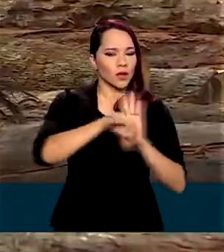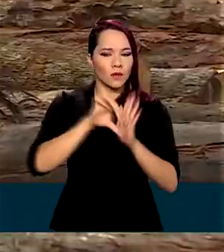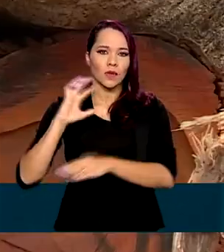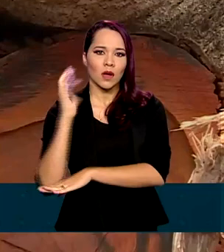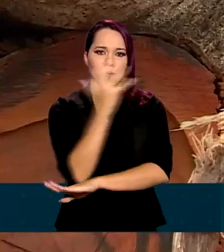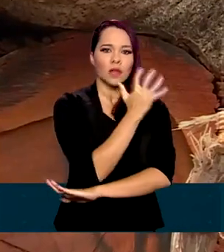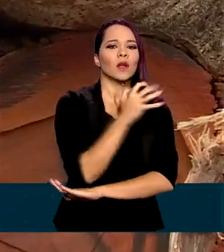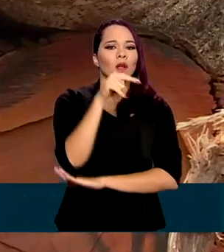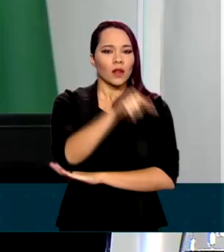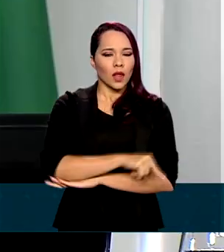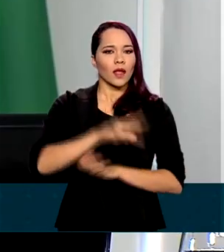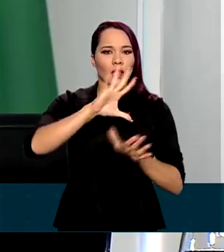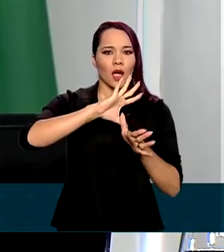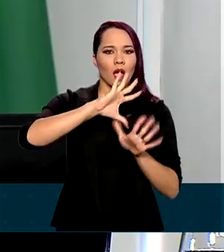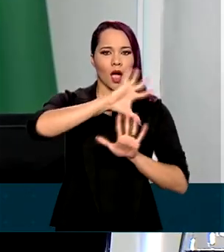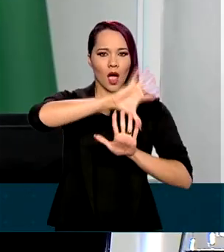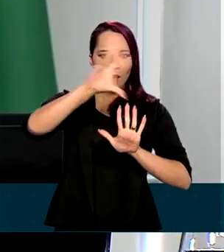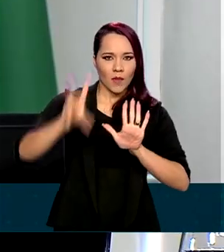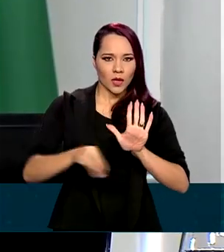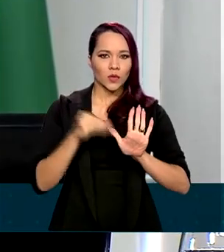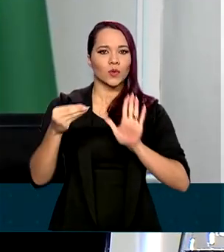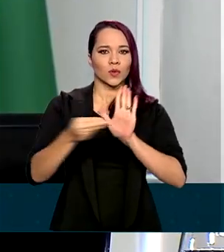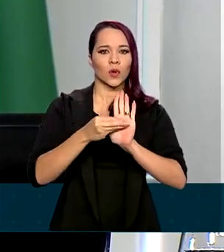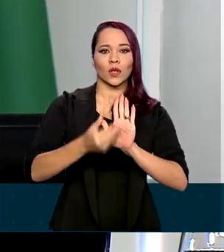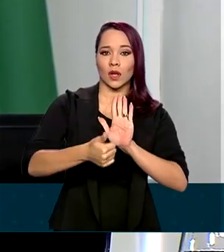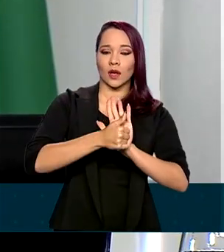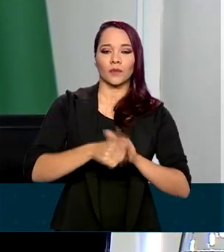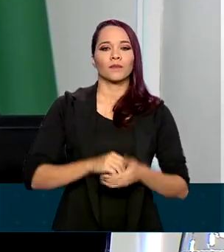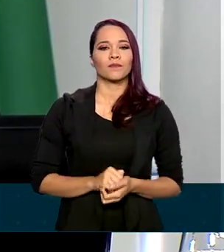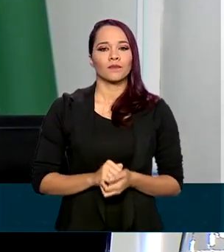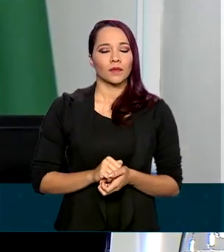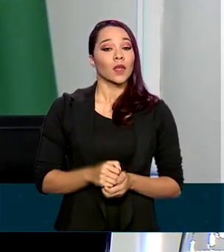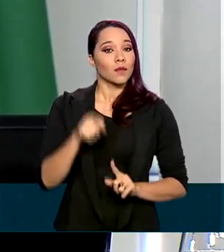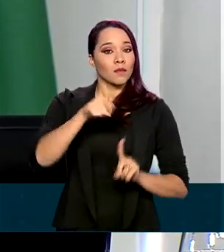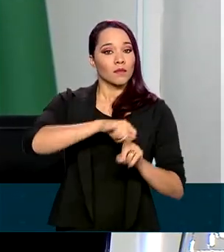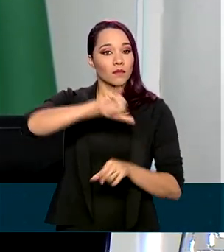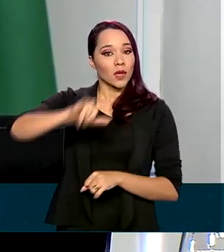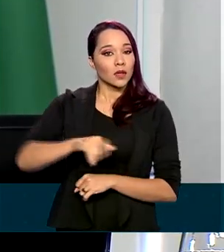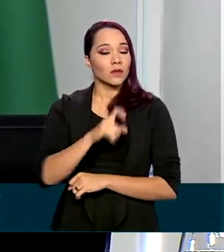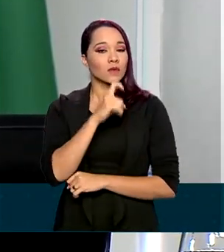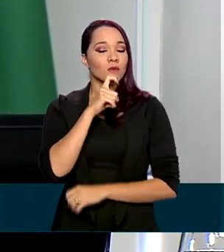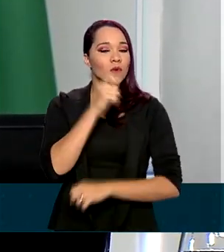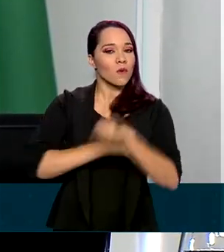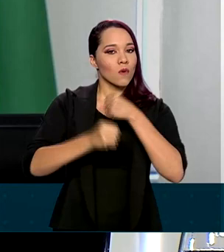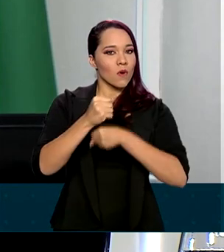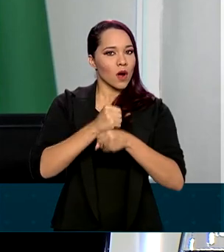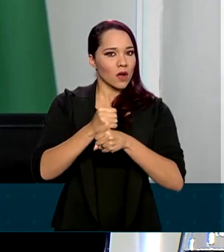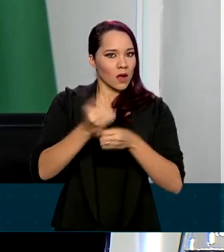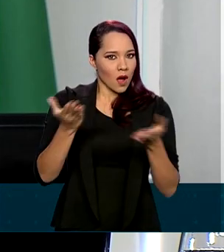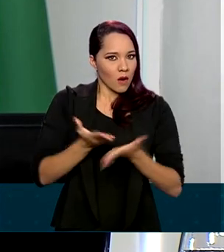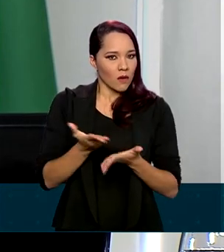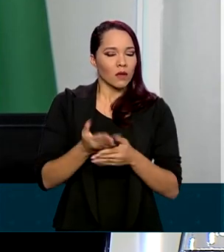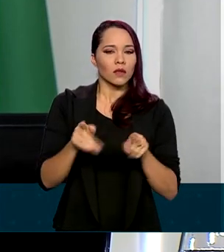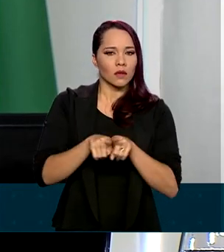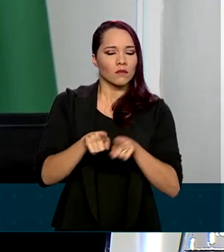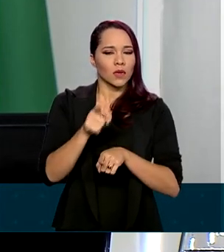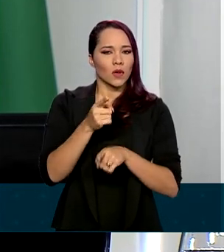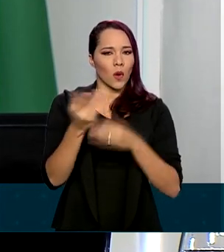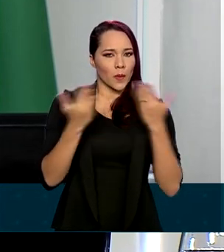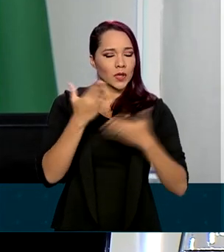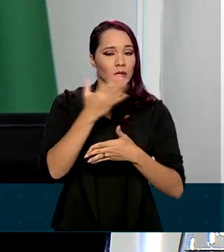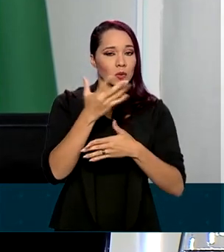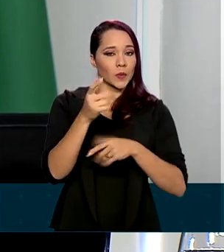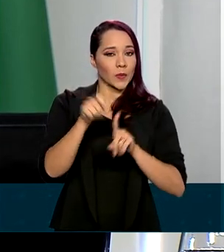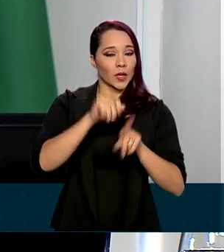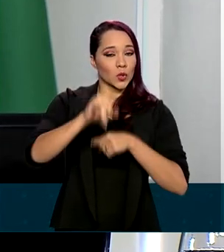na Amazônia Legal. Julho deste ano, levando-se em conta julho do ano passado, nós registramos